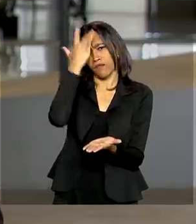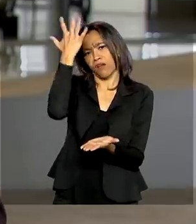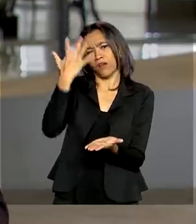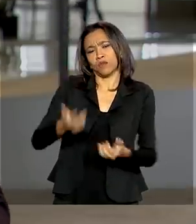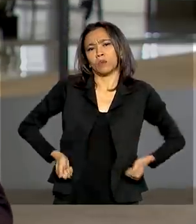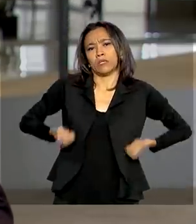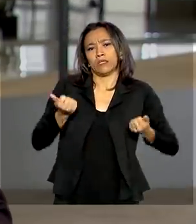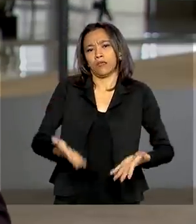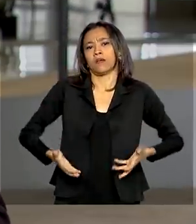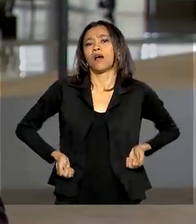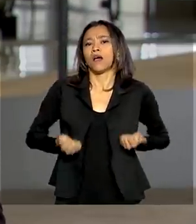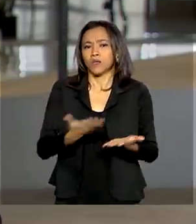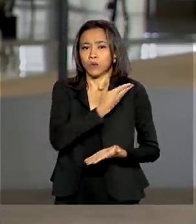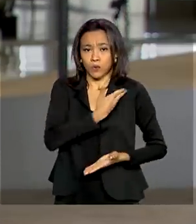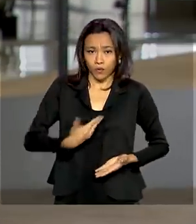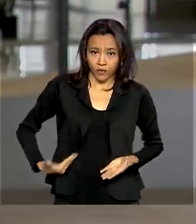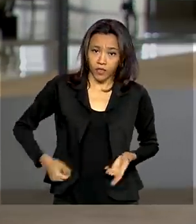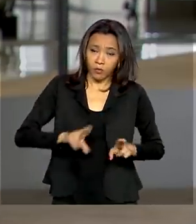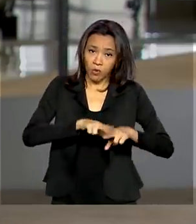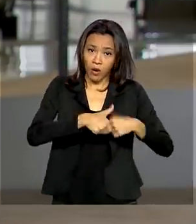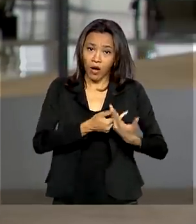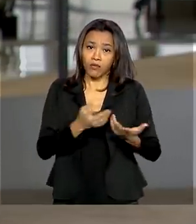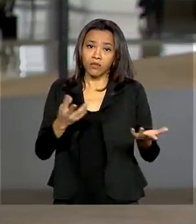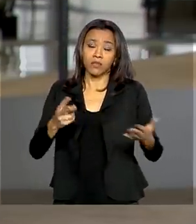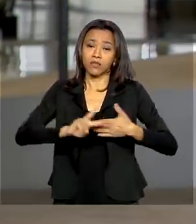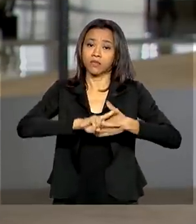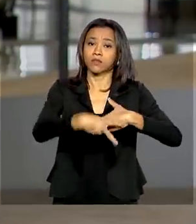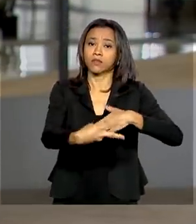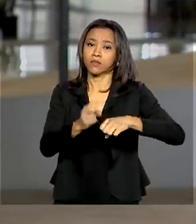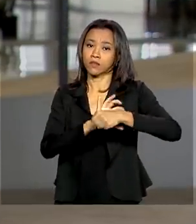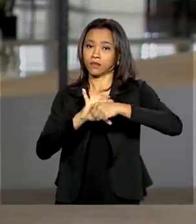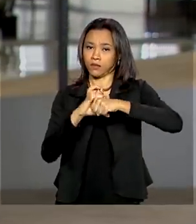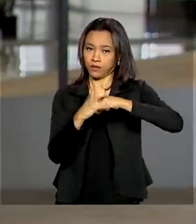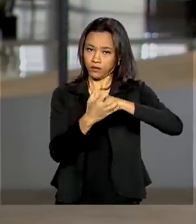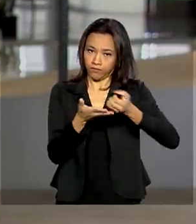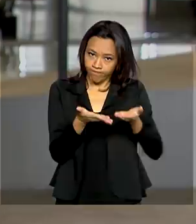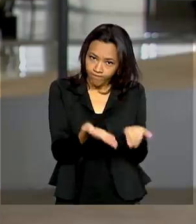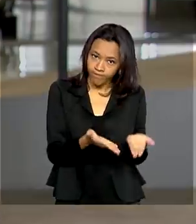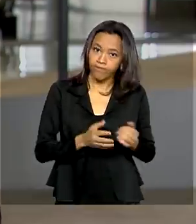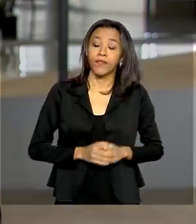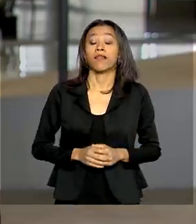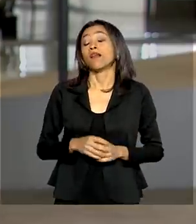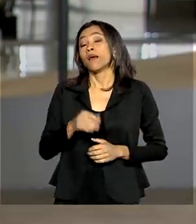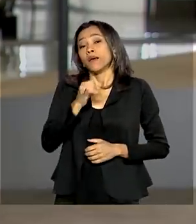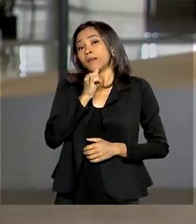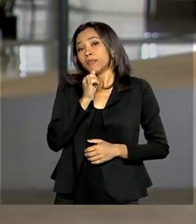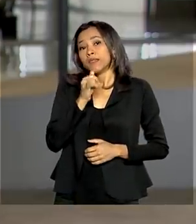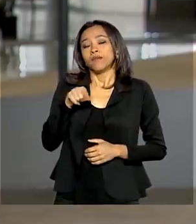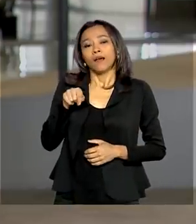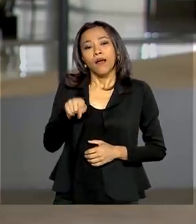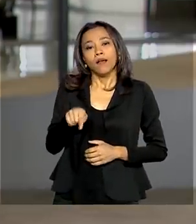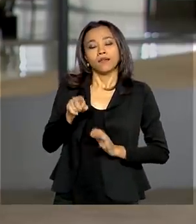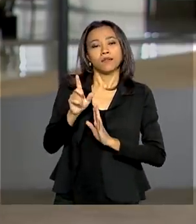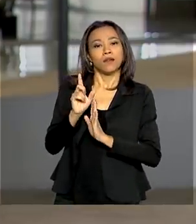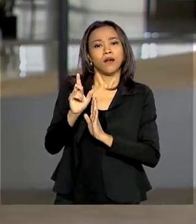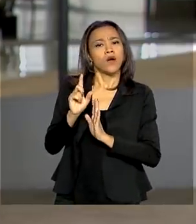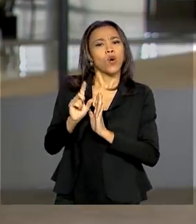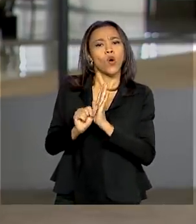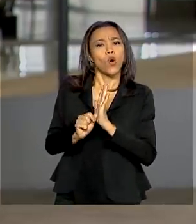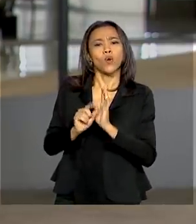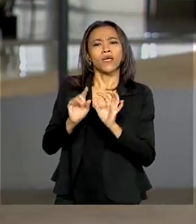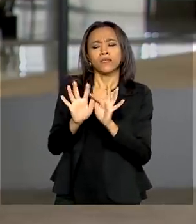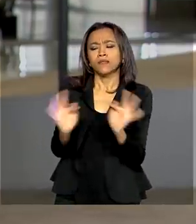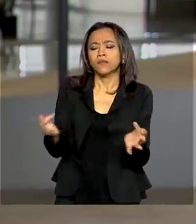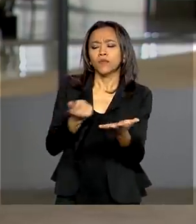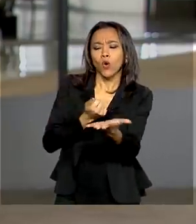governo com medidas emergenciais de combate à pandemia do novo coronavírus. Ela permite, por exemplo, processos simplificados de compras,